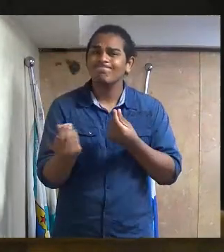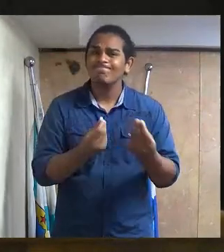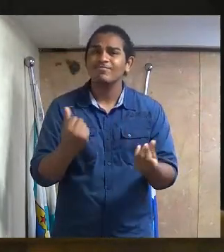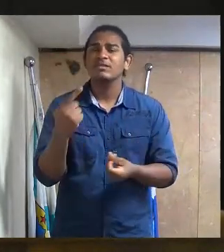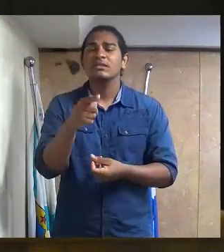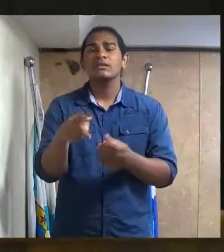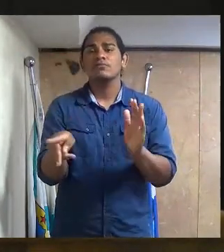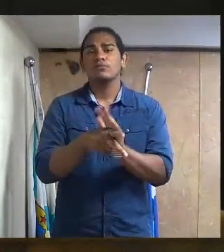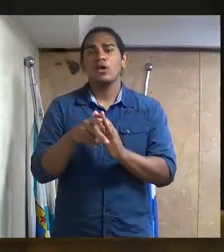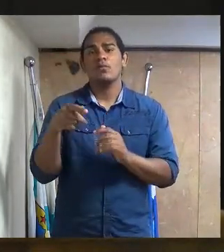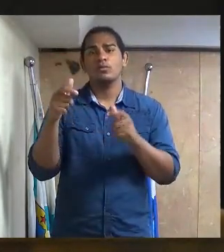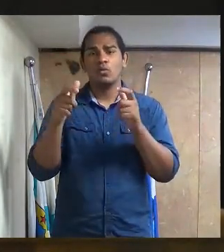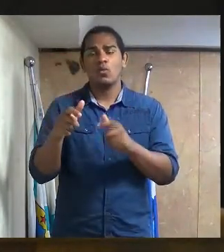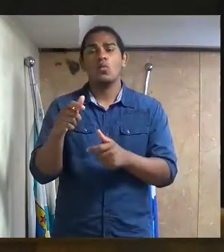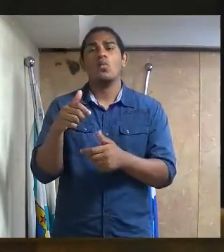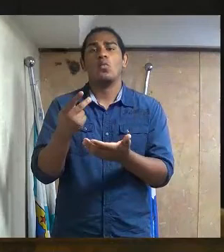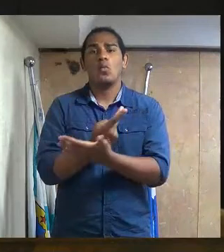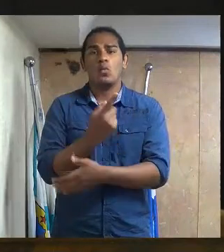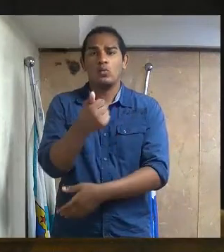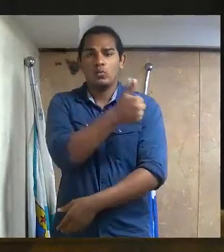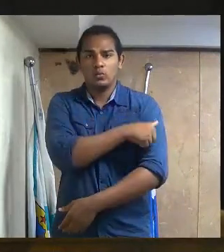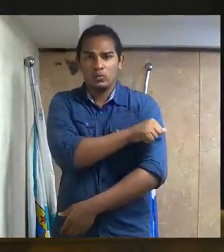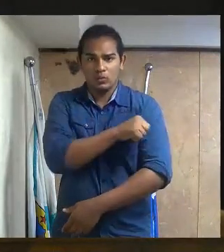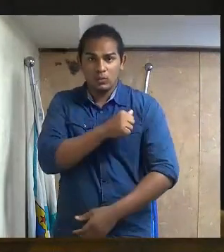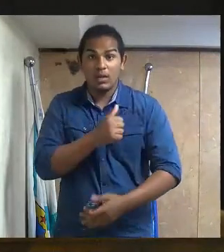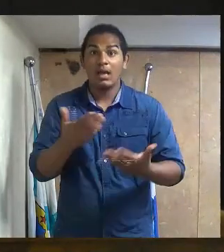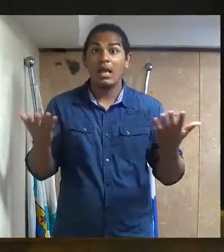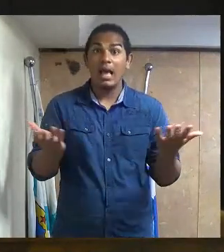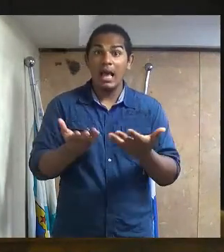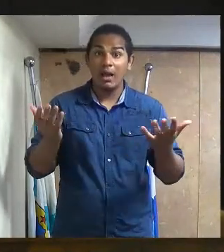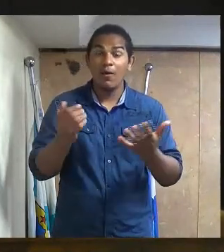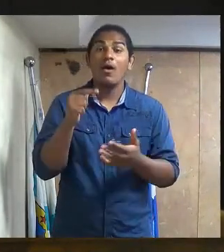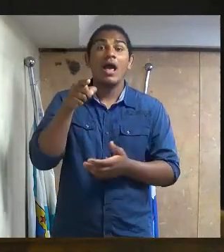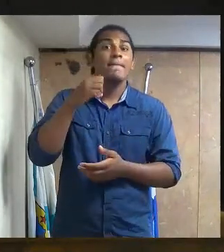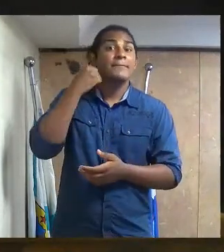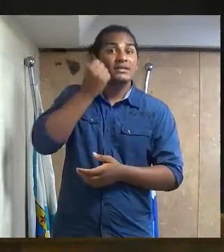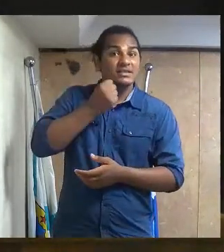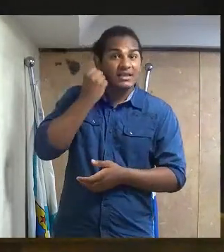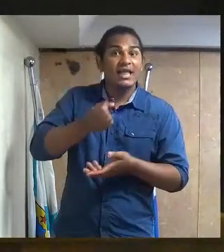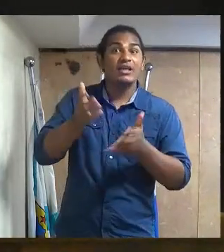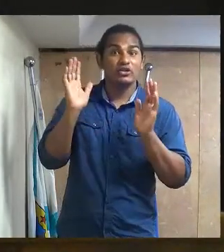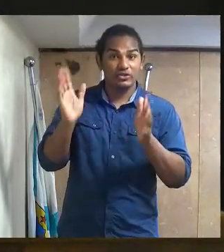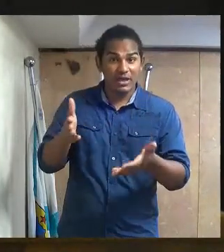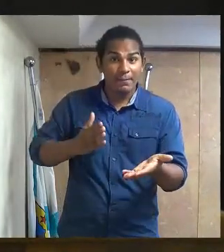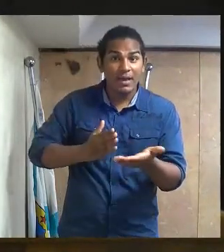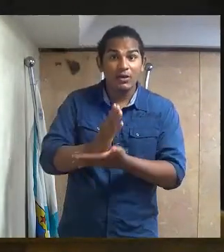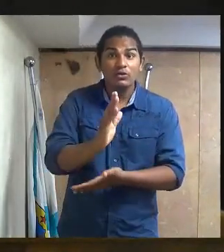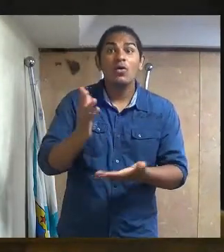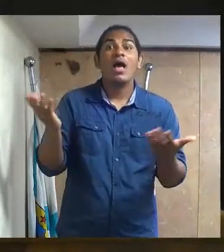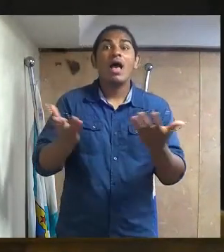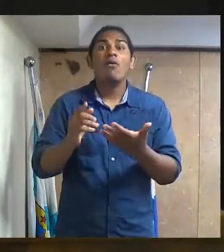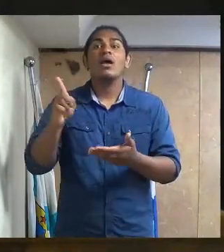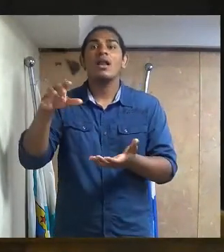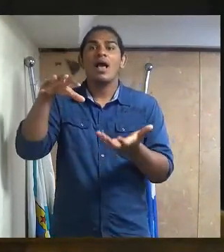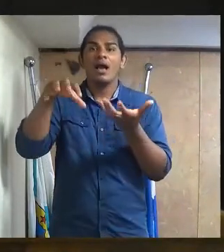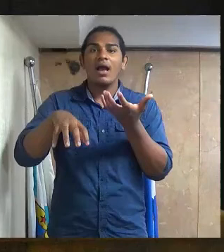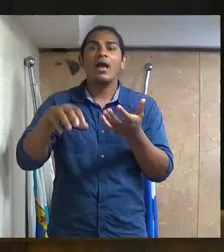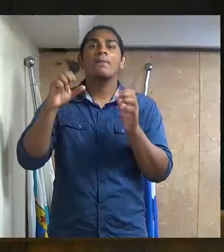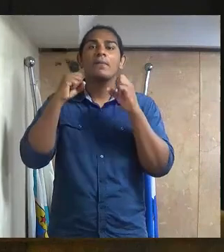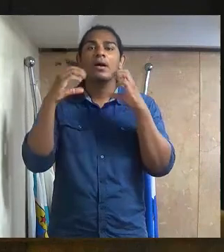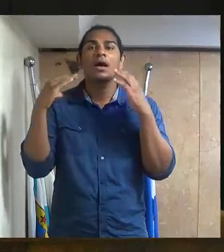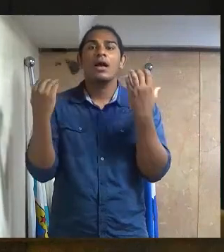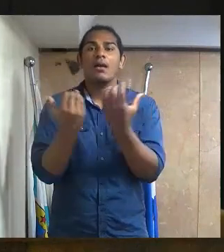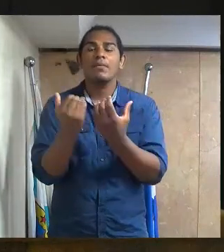causa da enfermagem. e agora passou no Senado e vai para a Câmara de Deputados Federais.